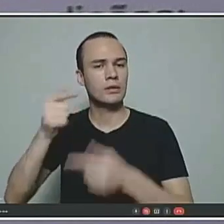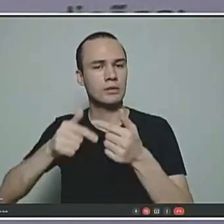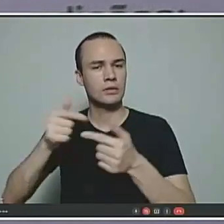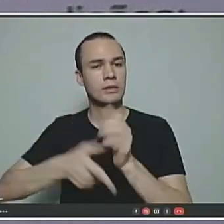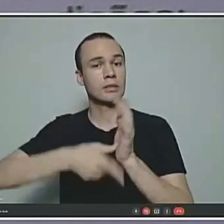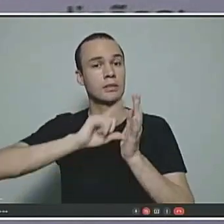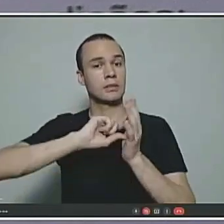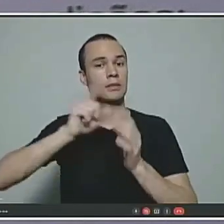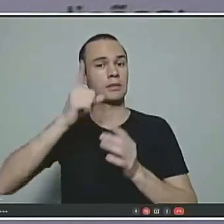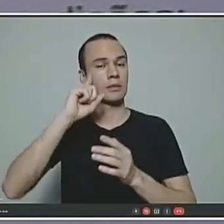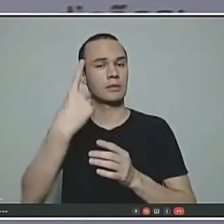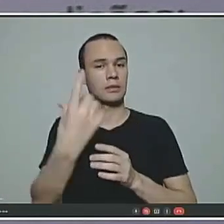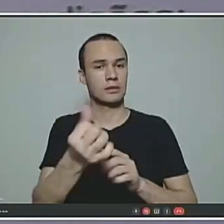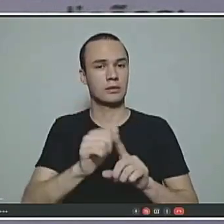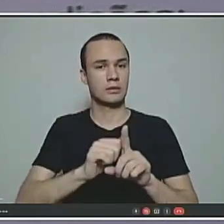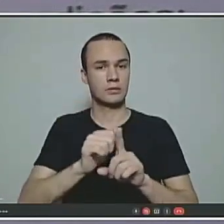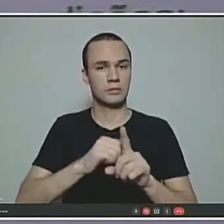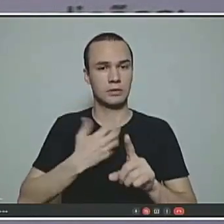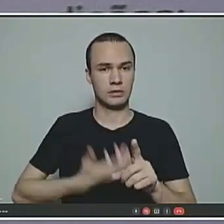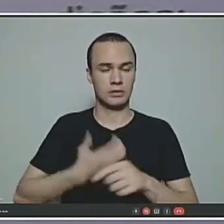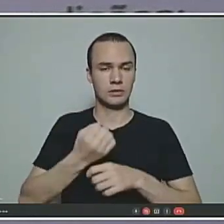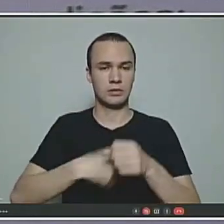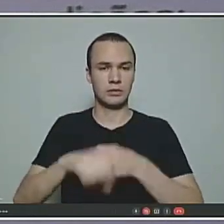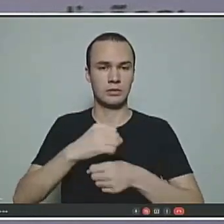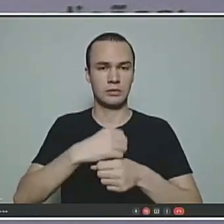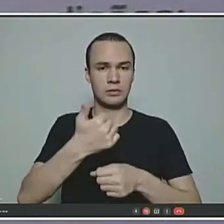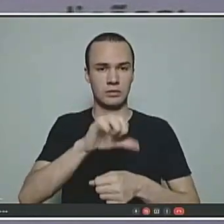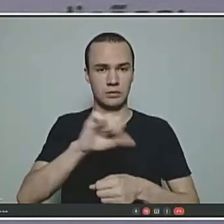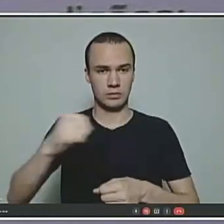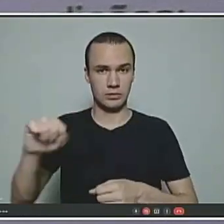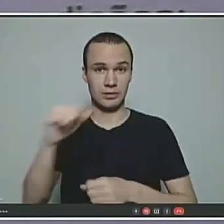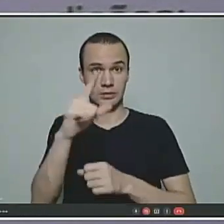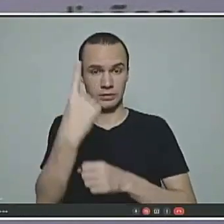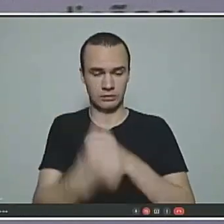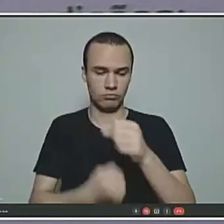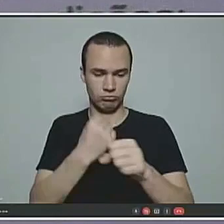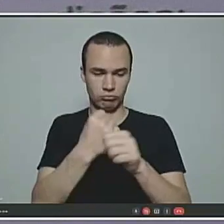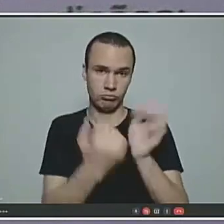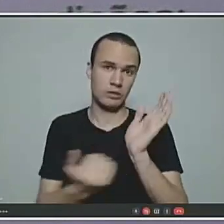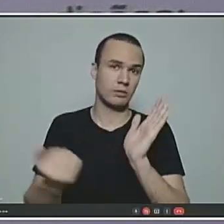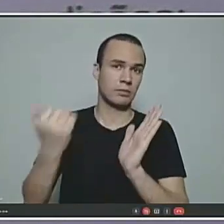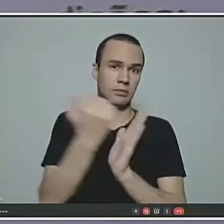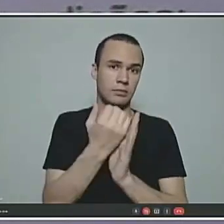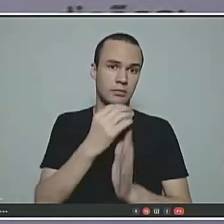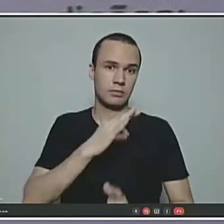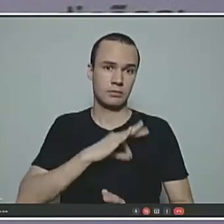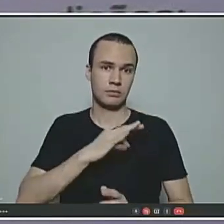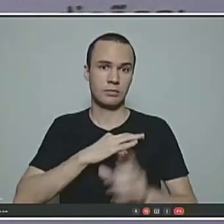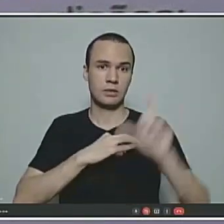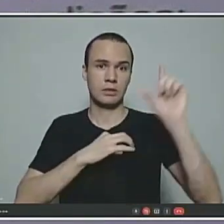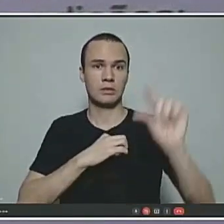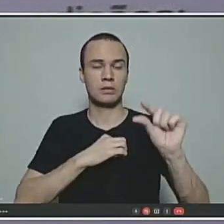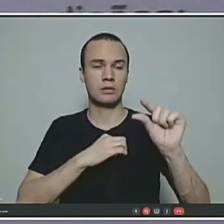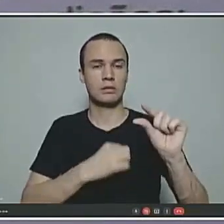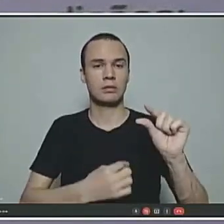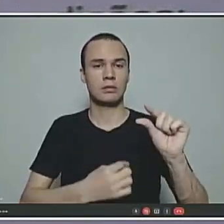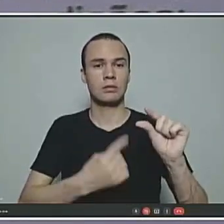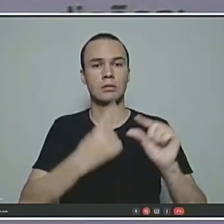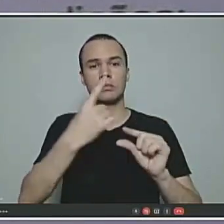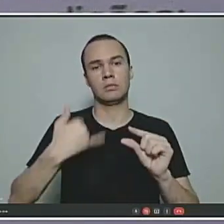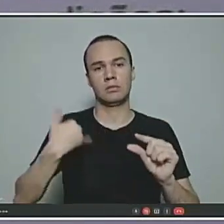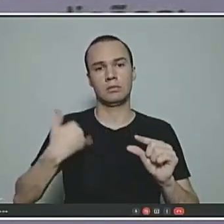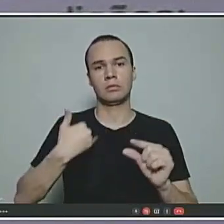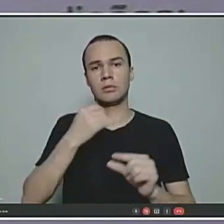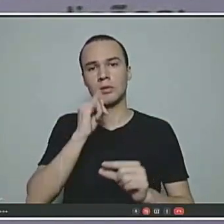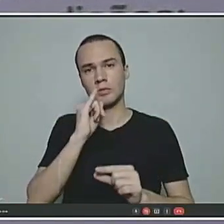de 16 de dezembro de 98, para cada ano a mais de contribuição diminuir um de idade. Então vamos supor